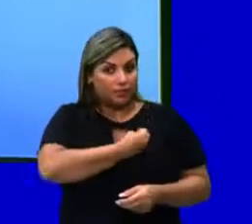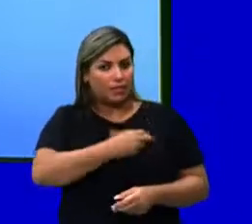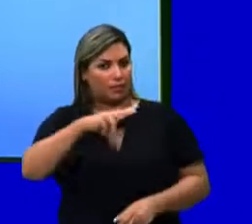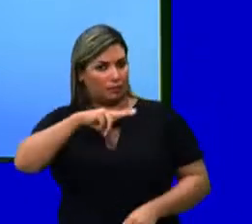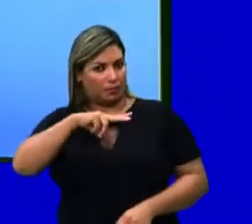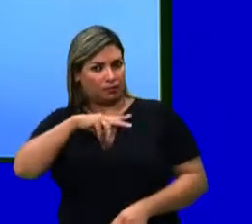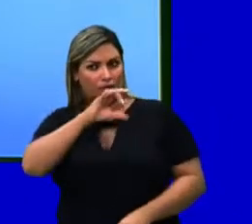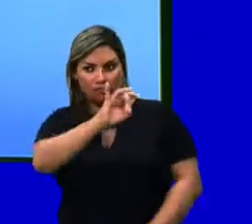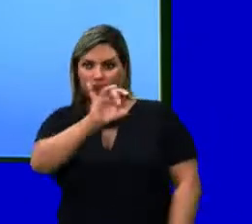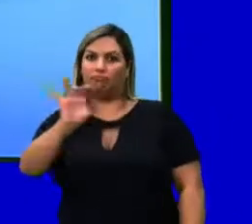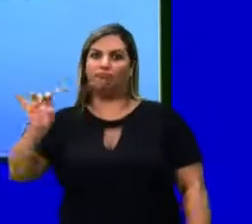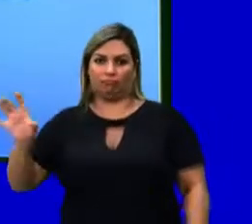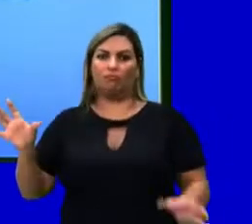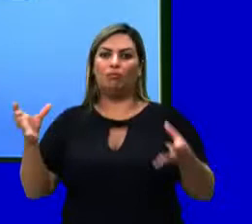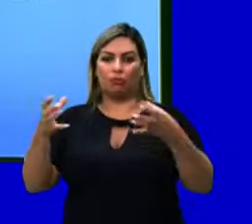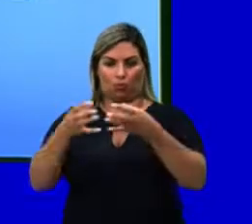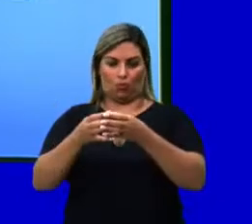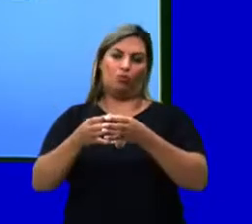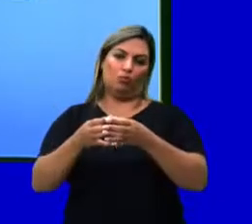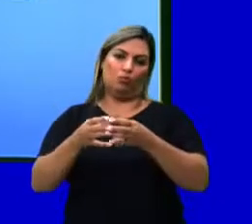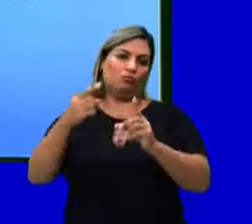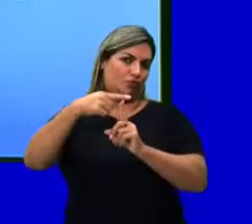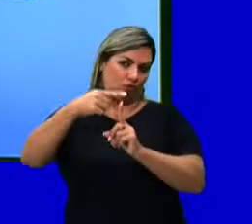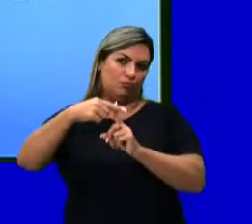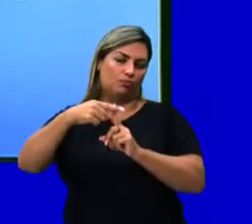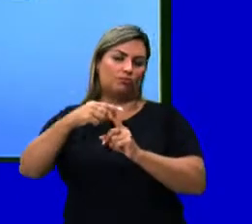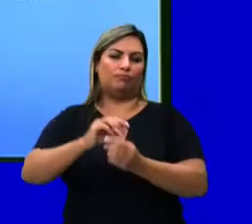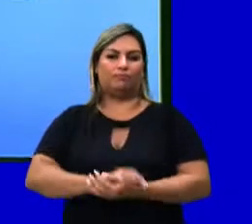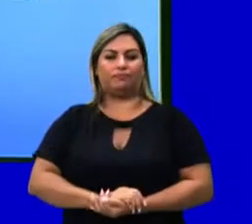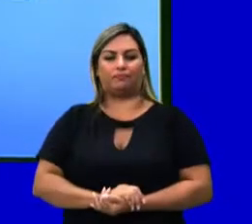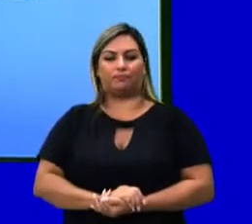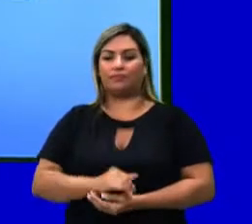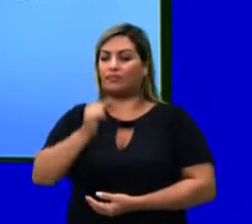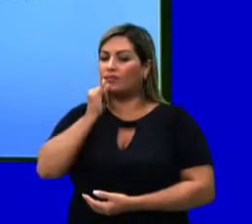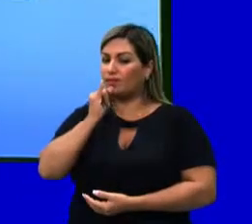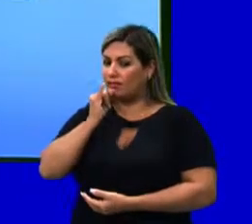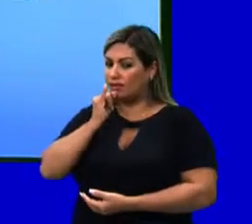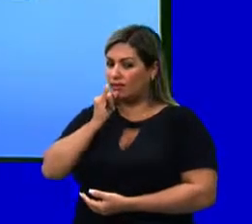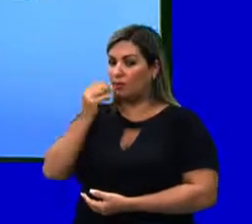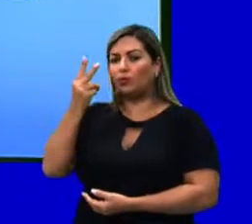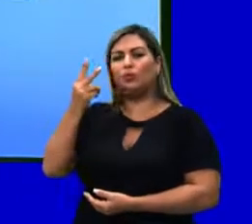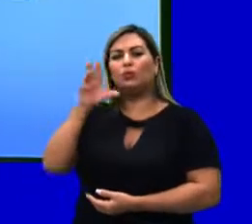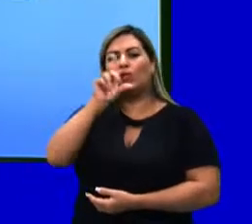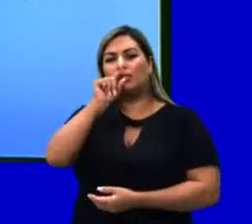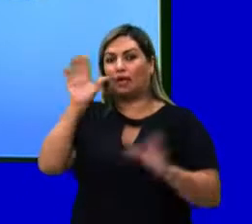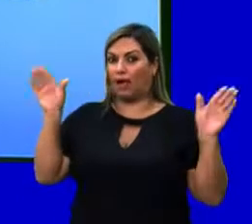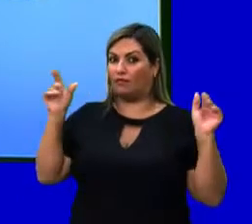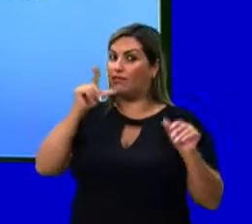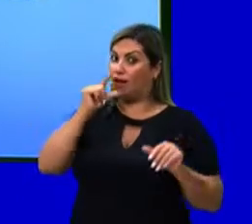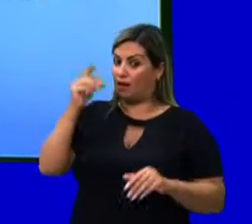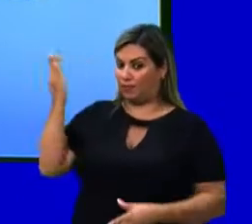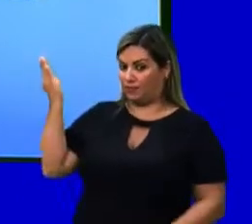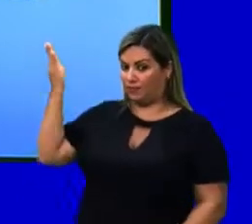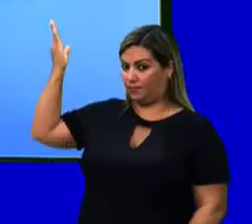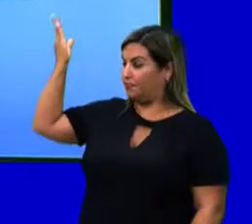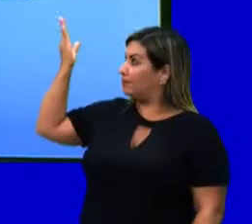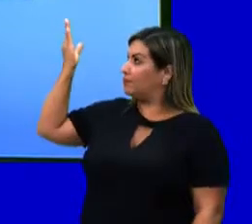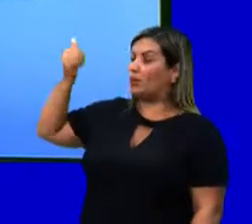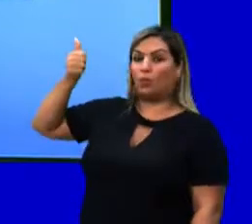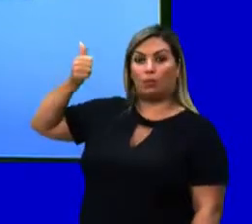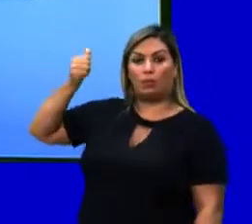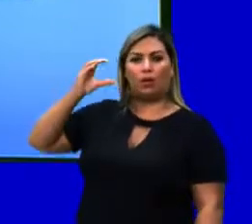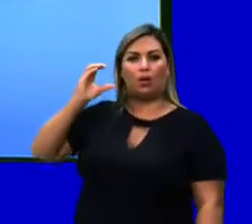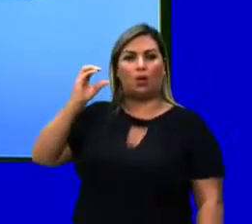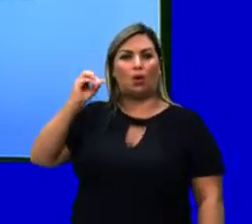particular de uma determinada espécie. Olha aqui o exemplo, duas aves aquáticas. Um é